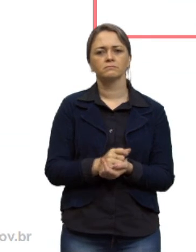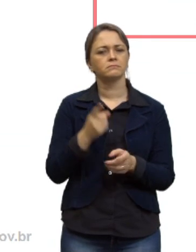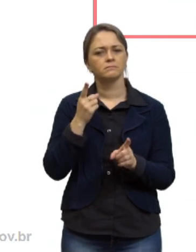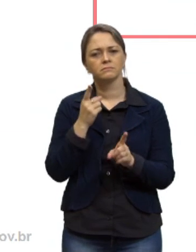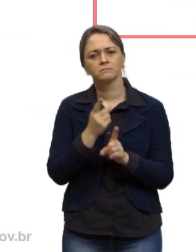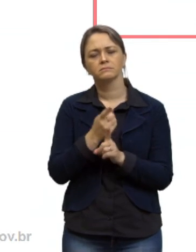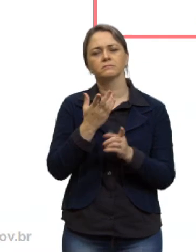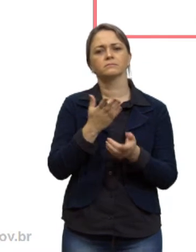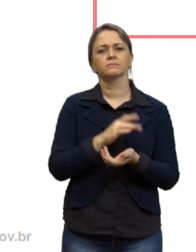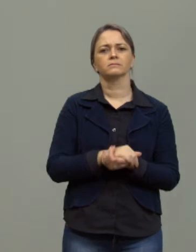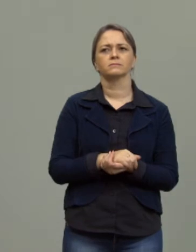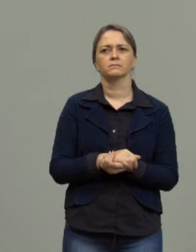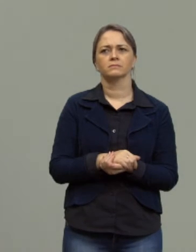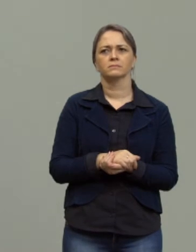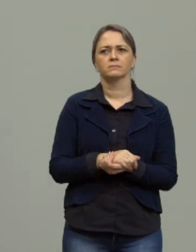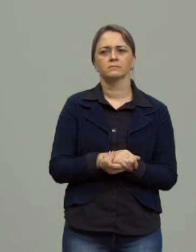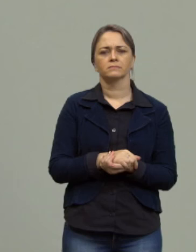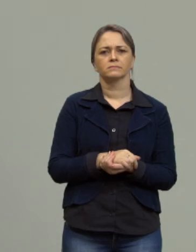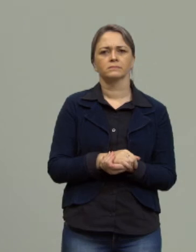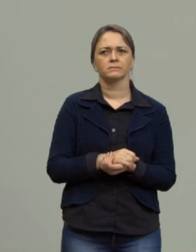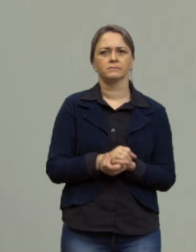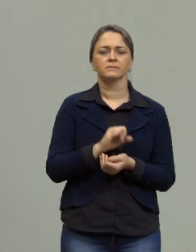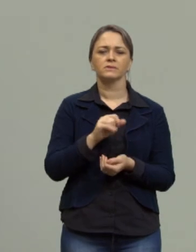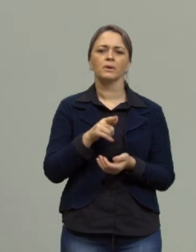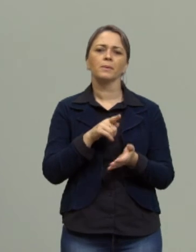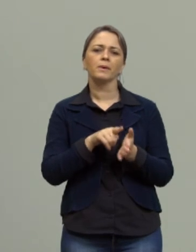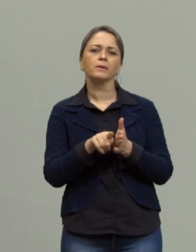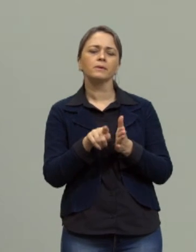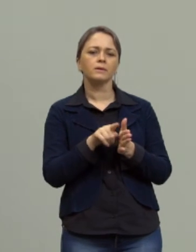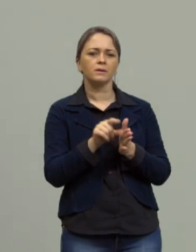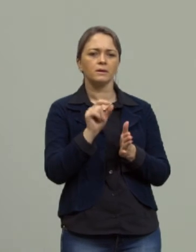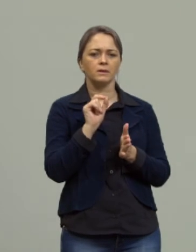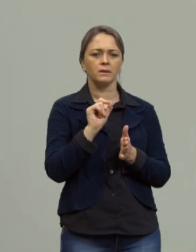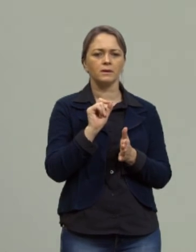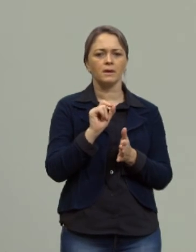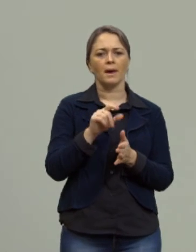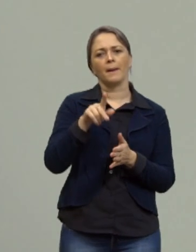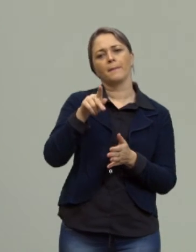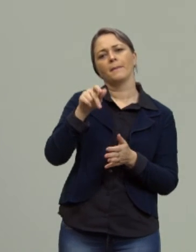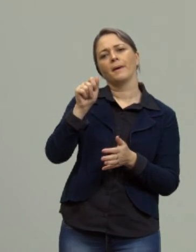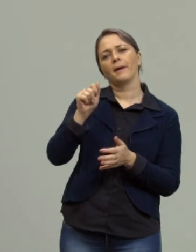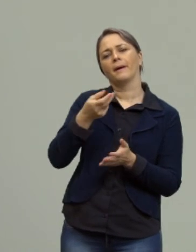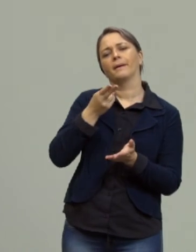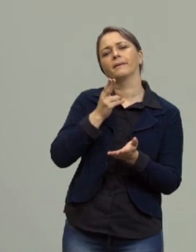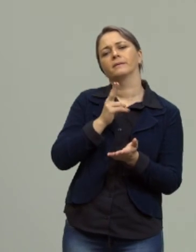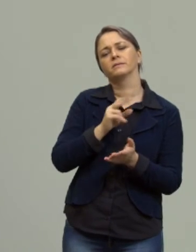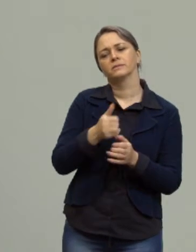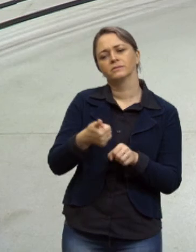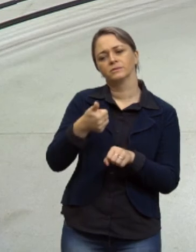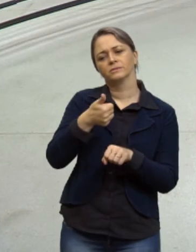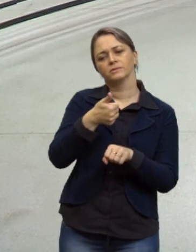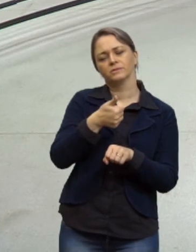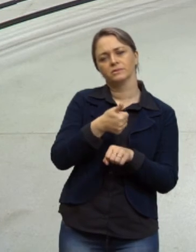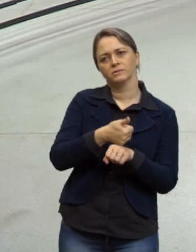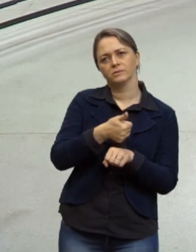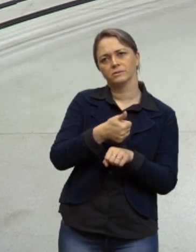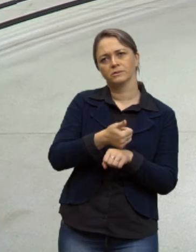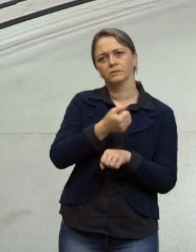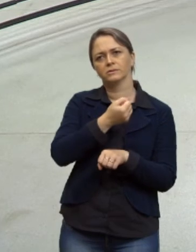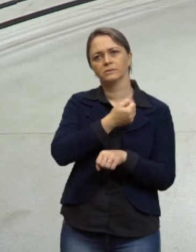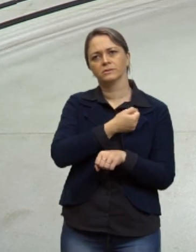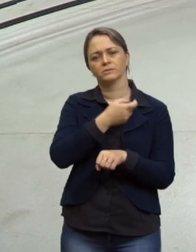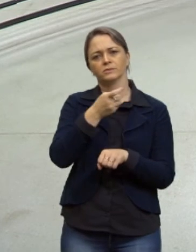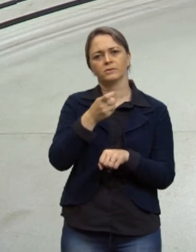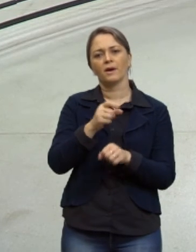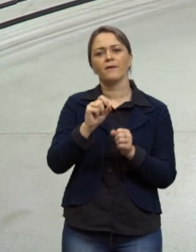do x se caso nós estivéssemos perguntando aqui quem é a PA nós teríamos que substituir no valor do x e